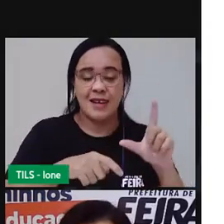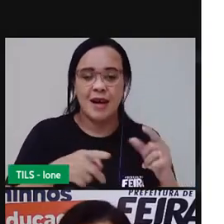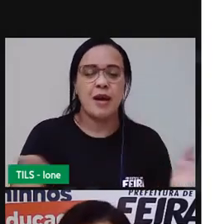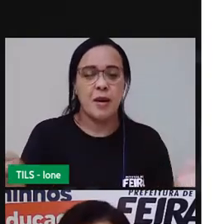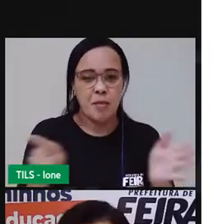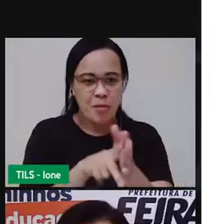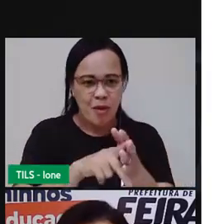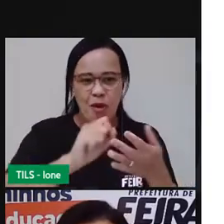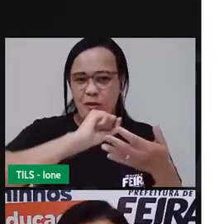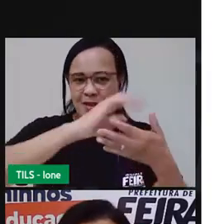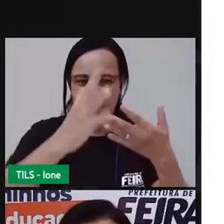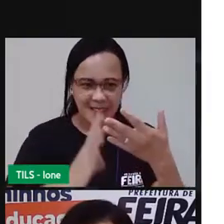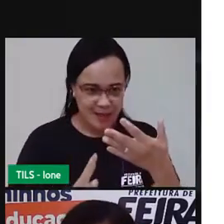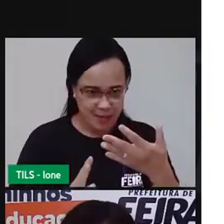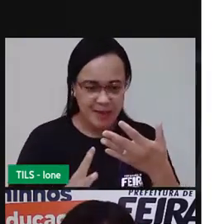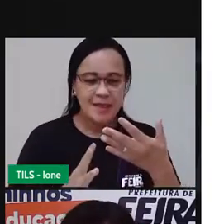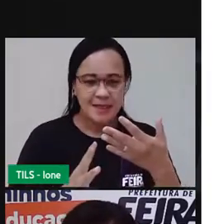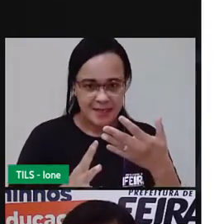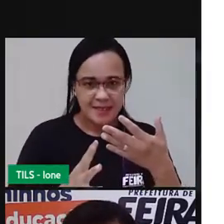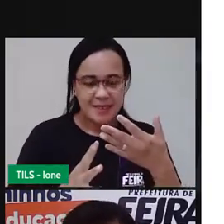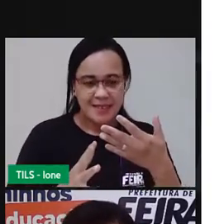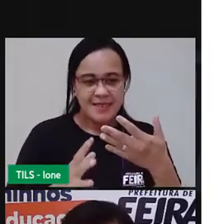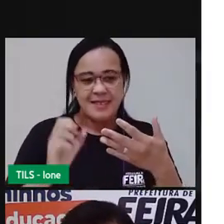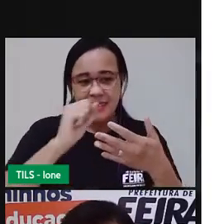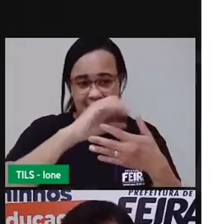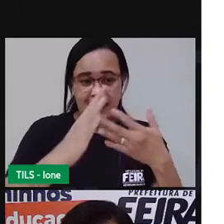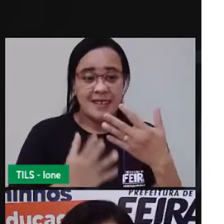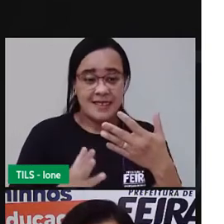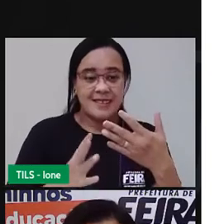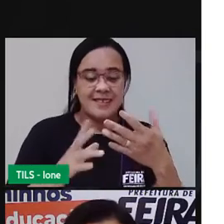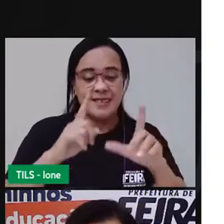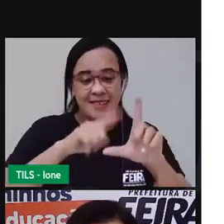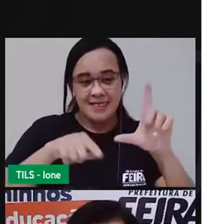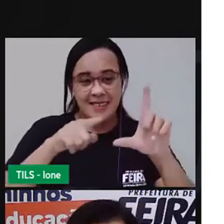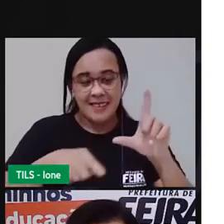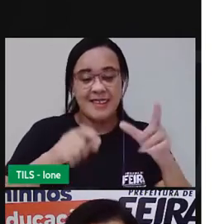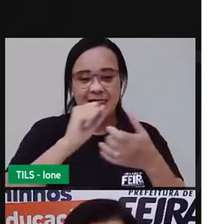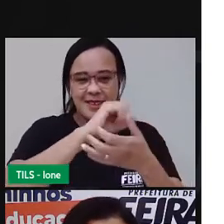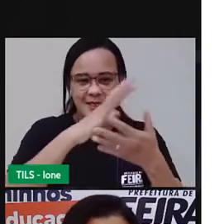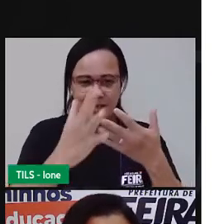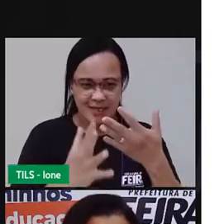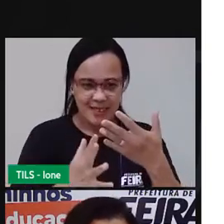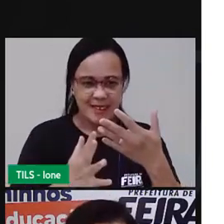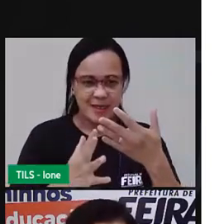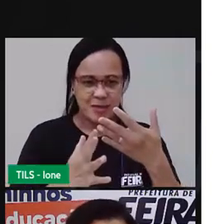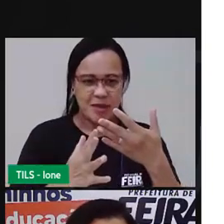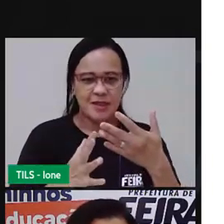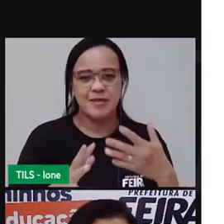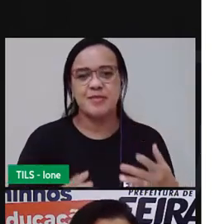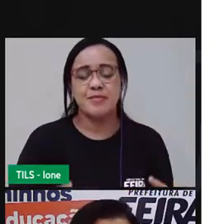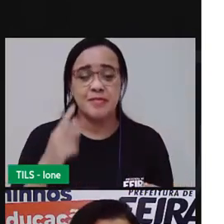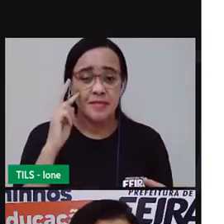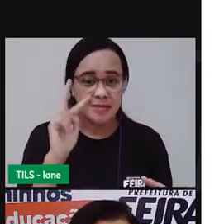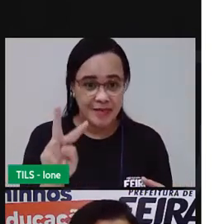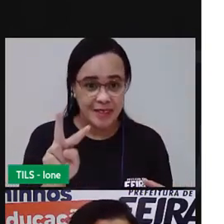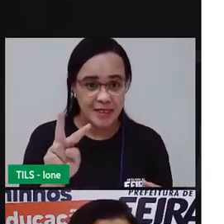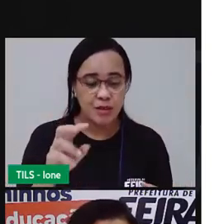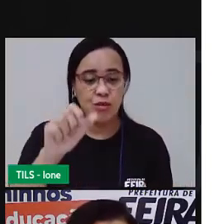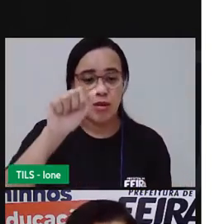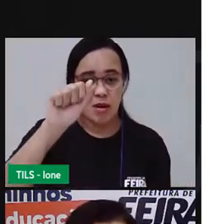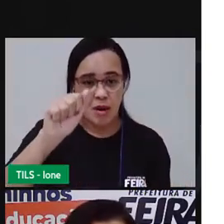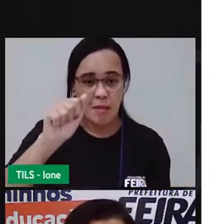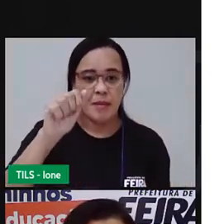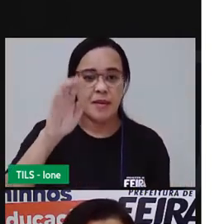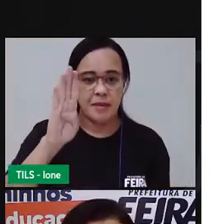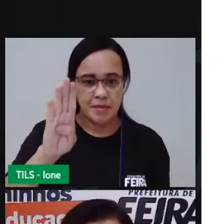As palavras, as letras do alfabeto em libras. Olha. A